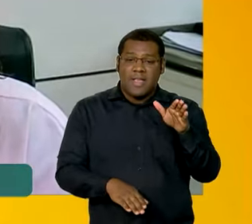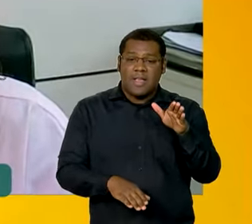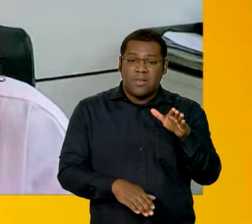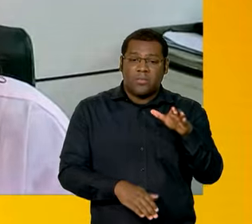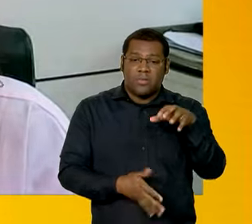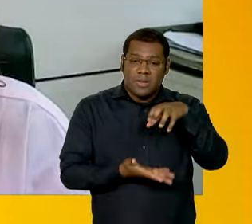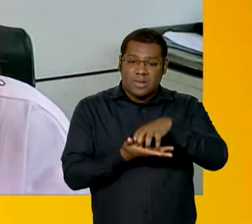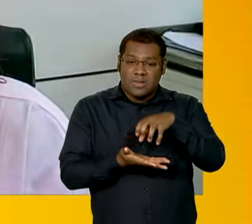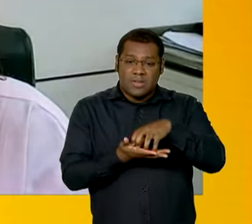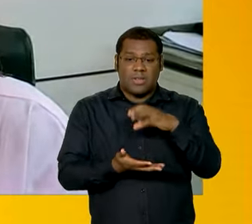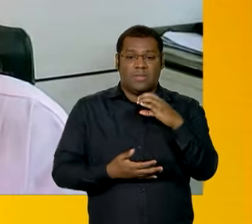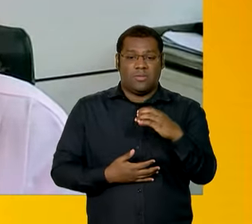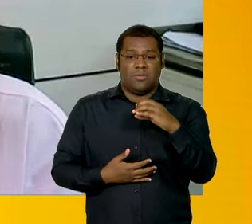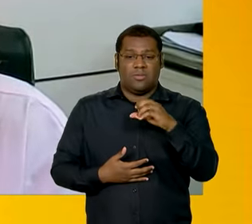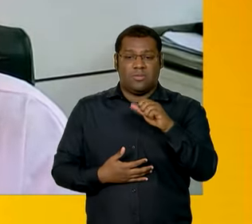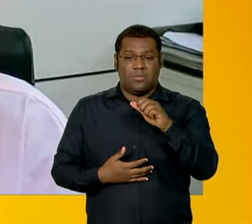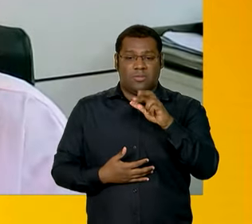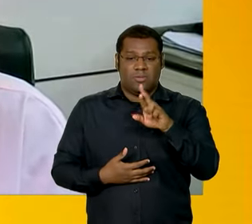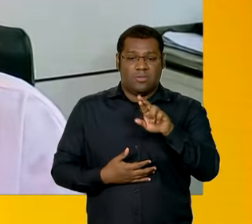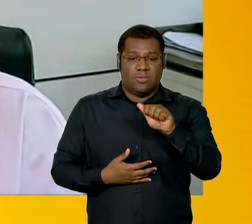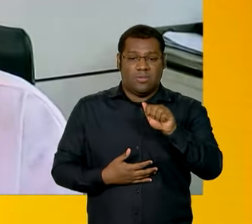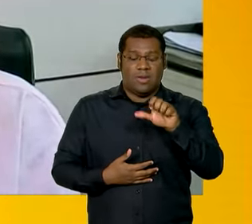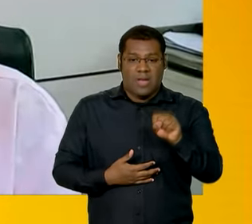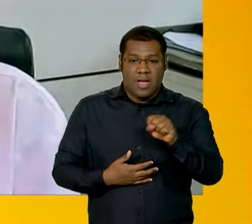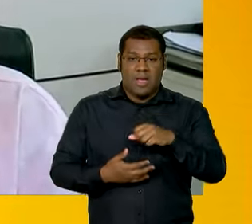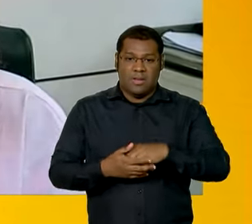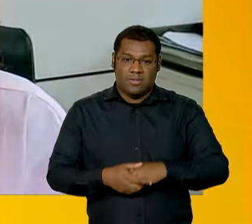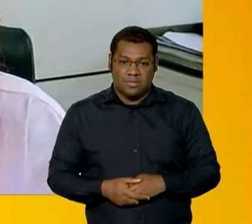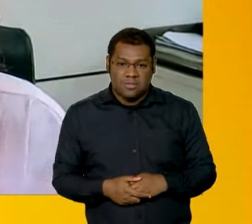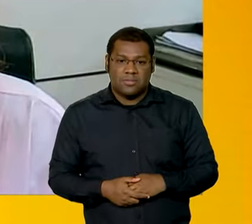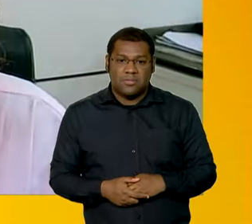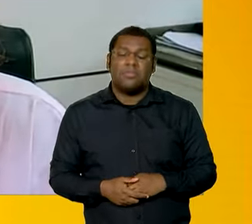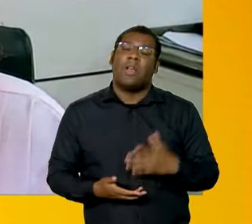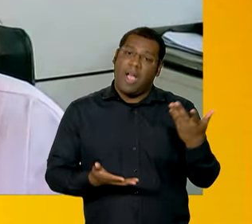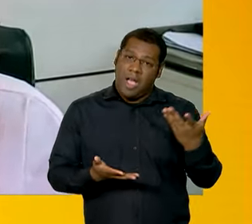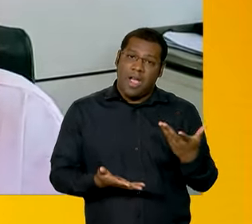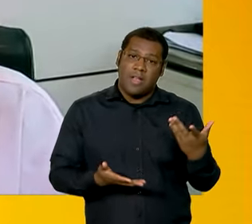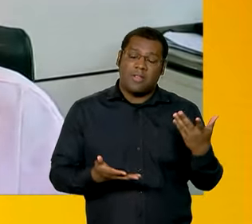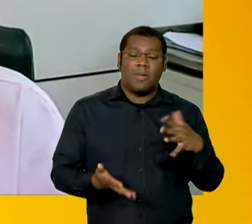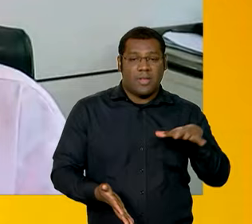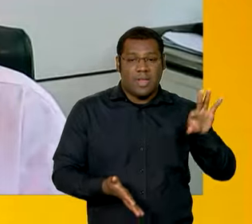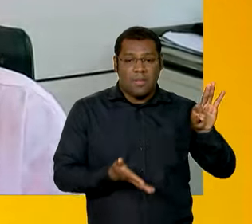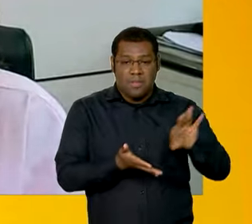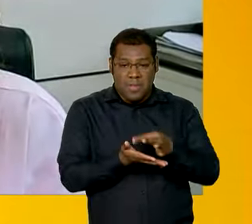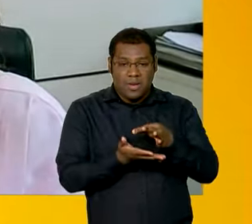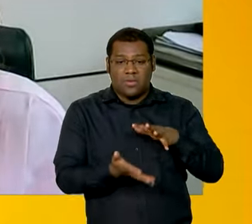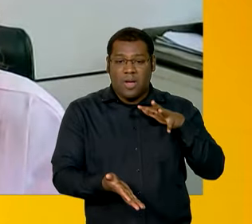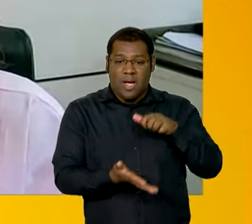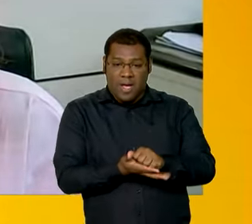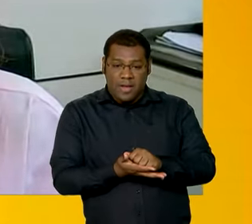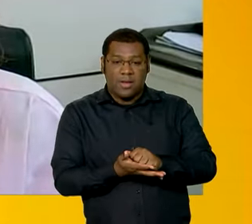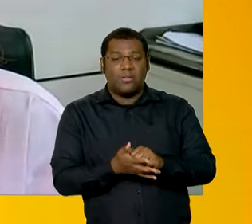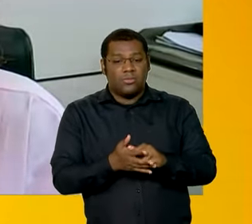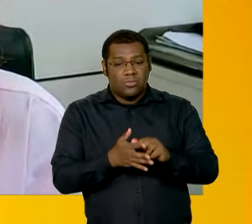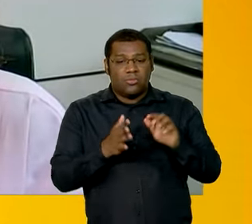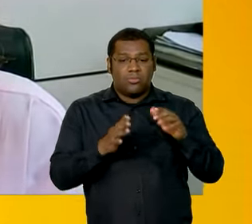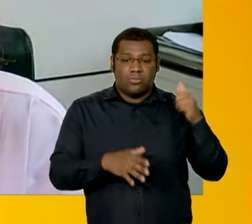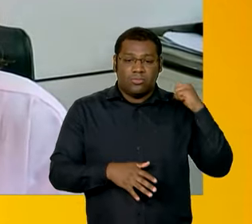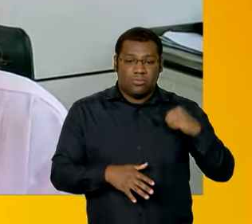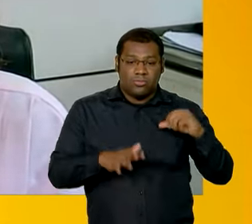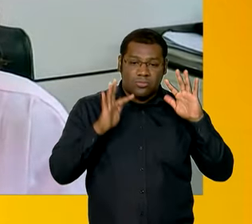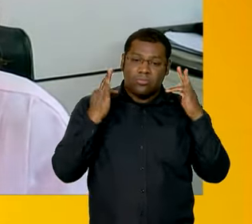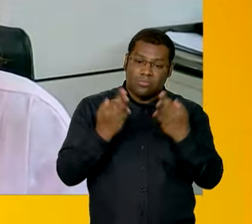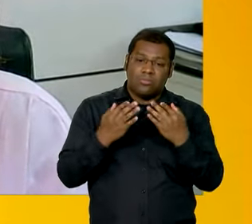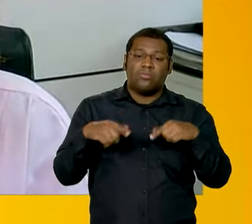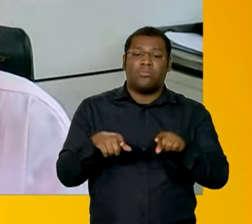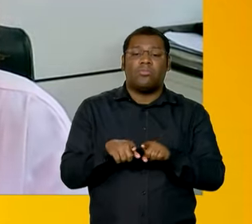postos de atendimento do Cadastro, para que elas façam esse Cadastro, e também para que quem já está cadastrado, né? É muito importante também